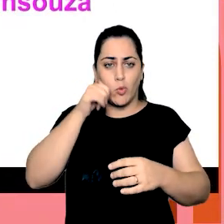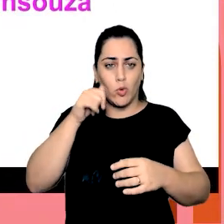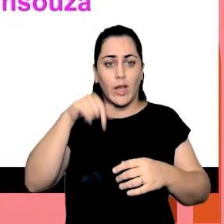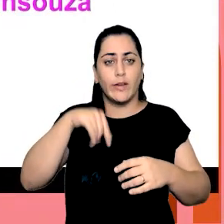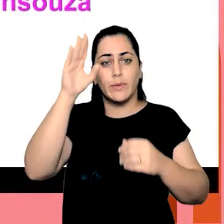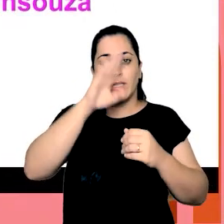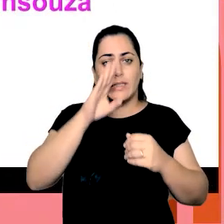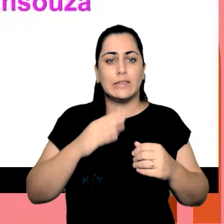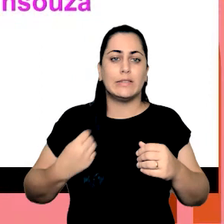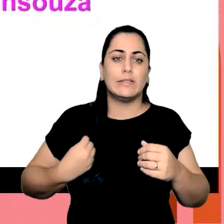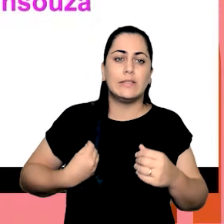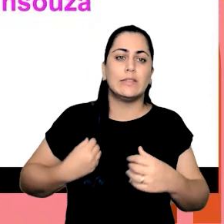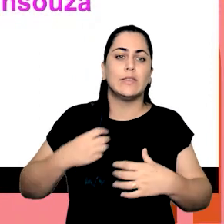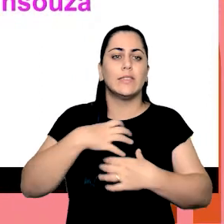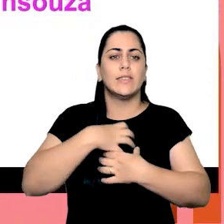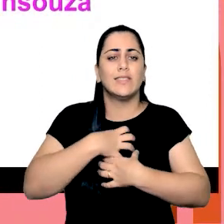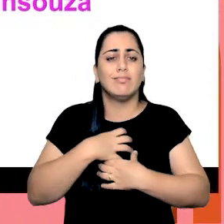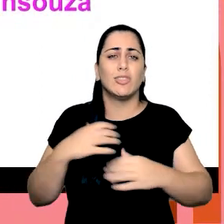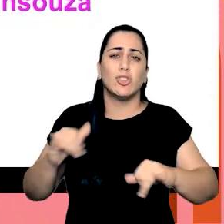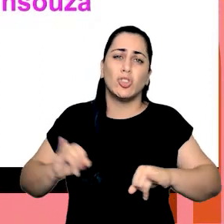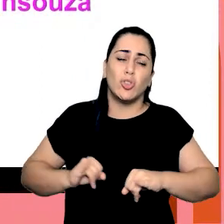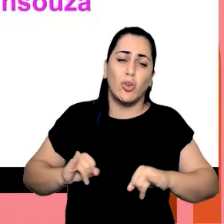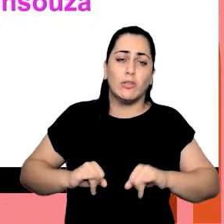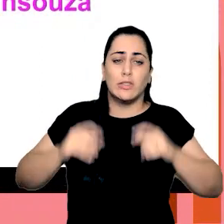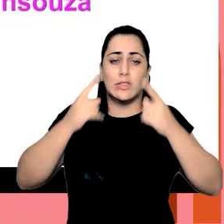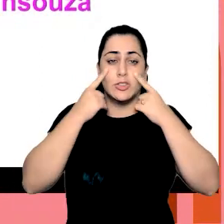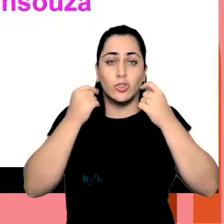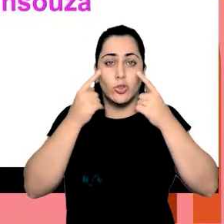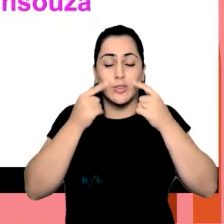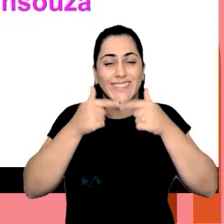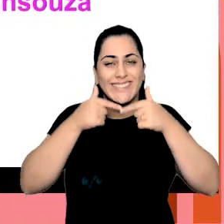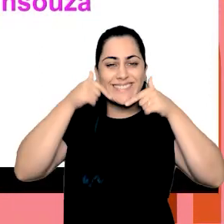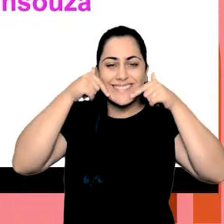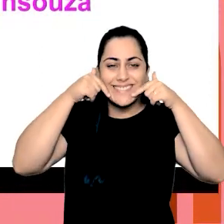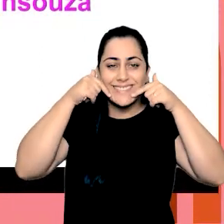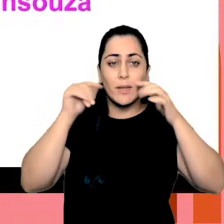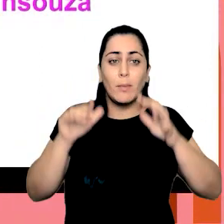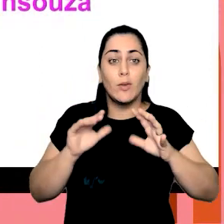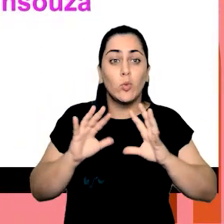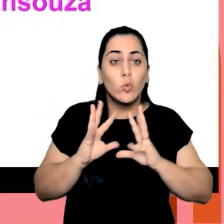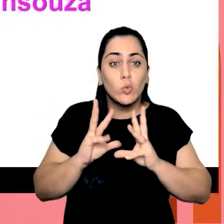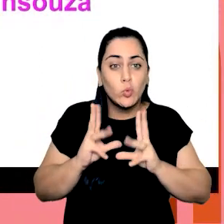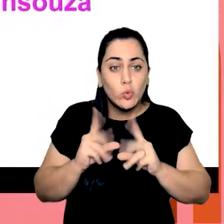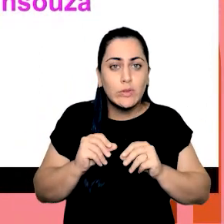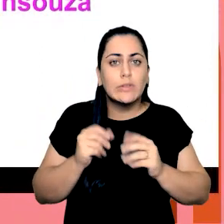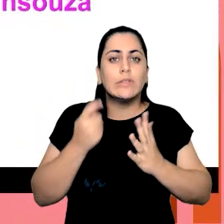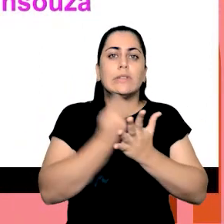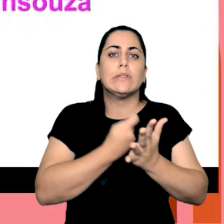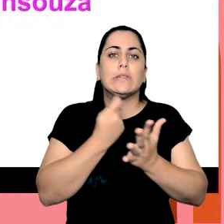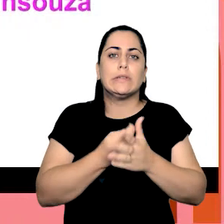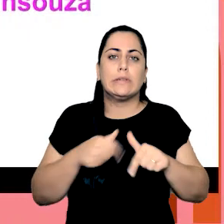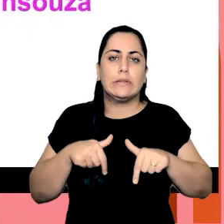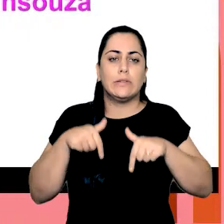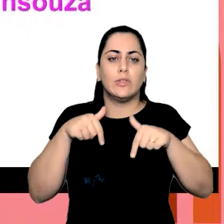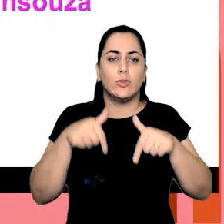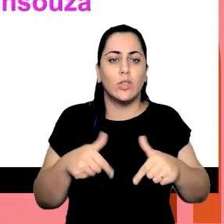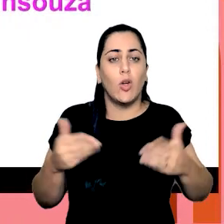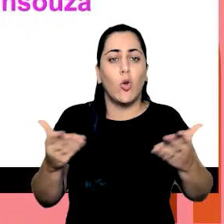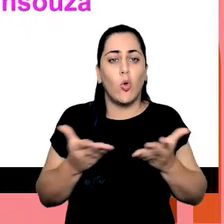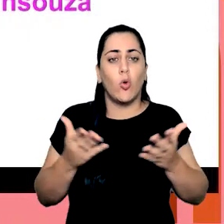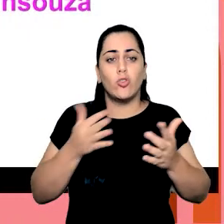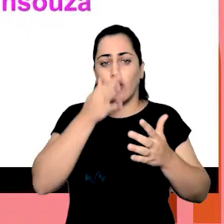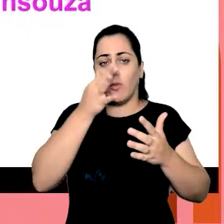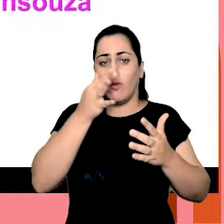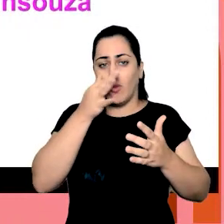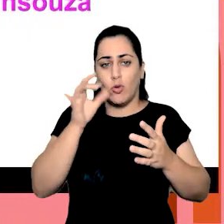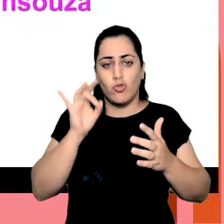vive sente sofre chora e sorri e no meio disso tudo lutando hoje as flores não